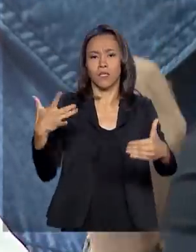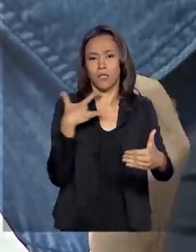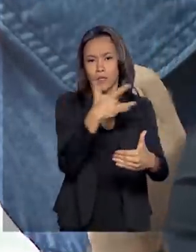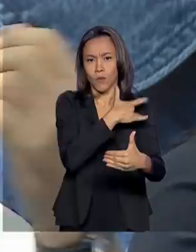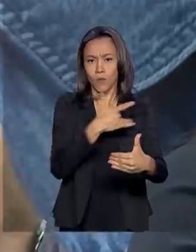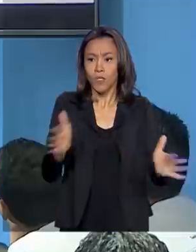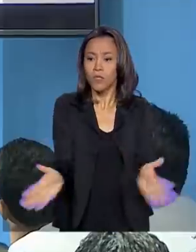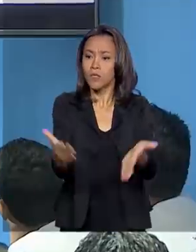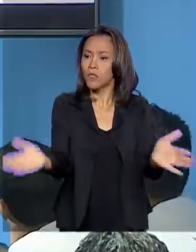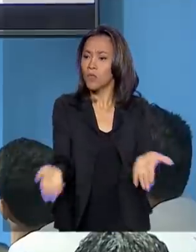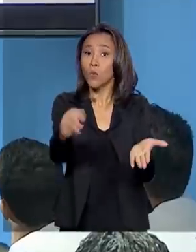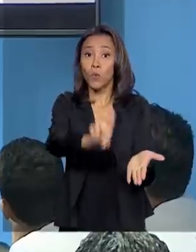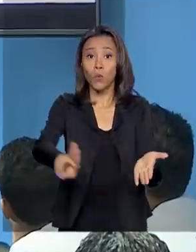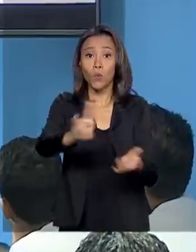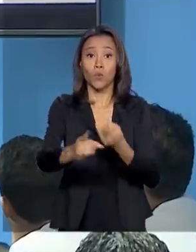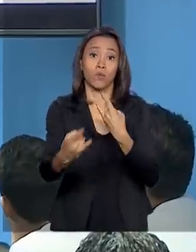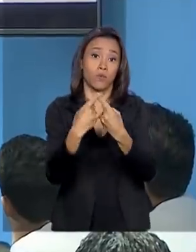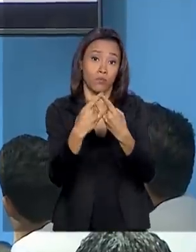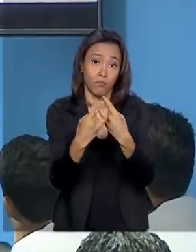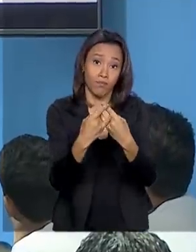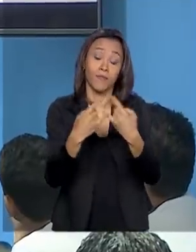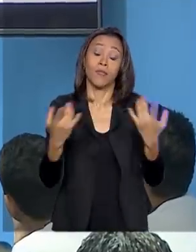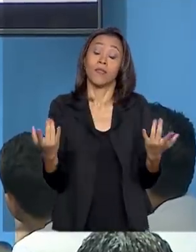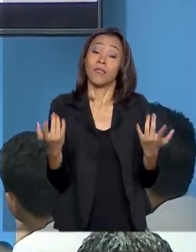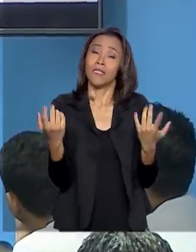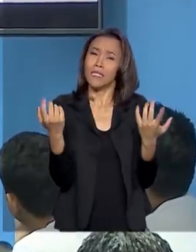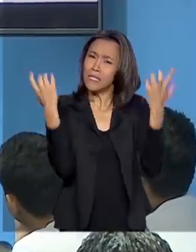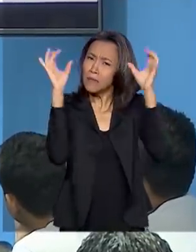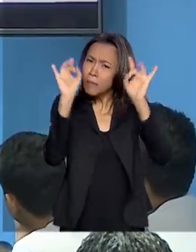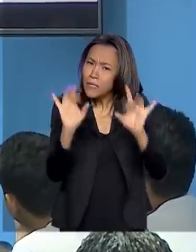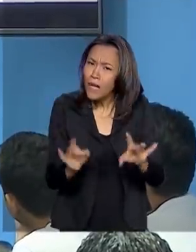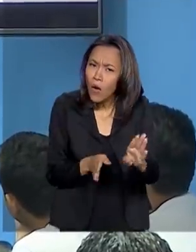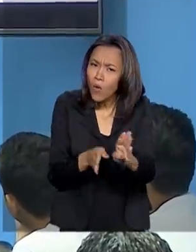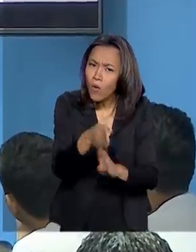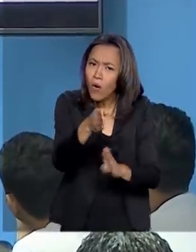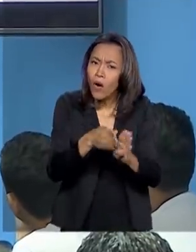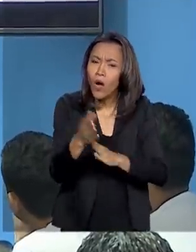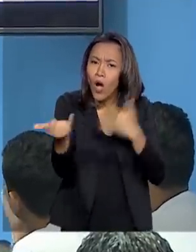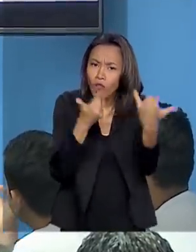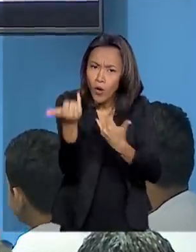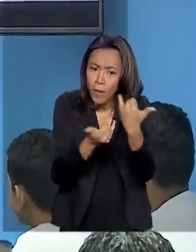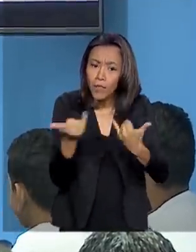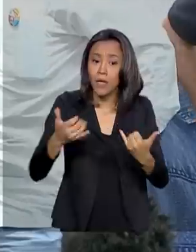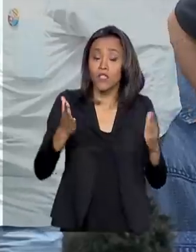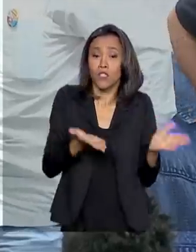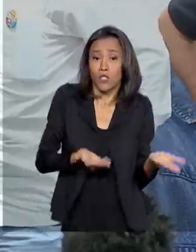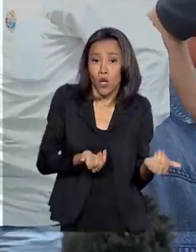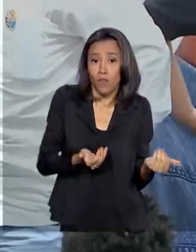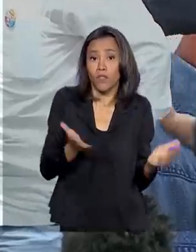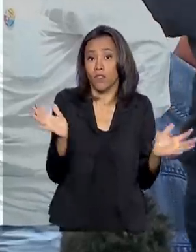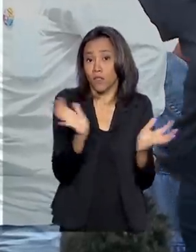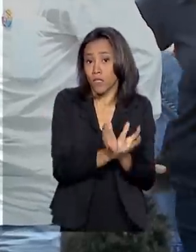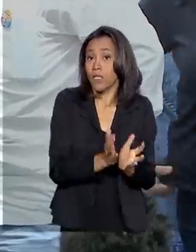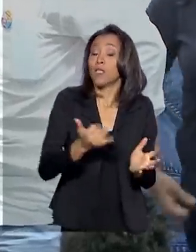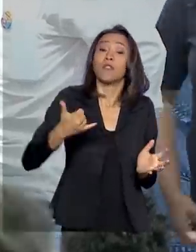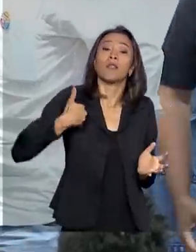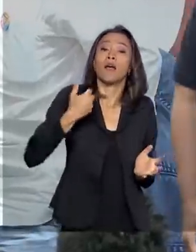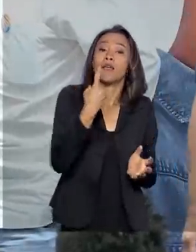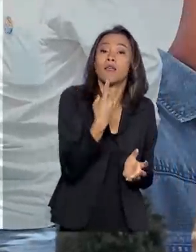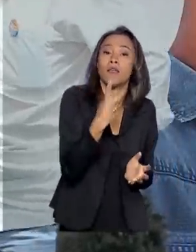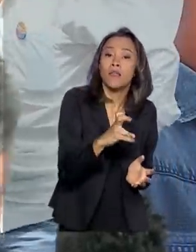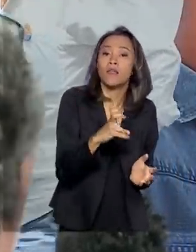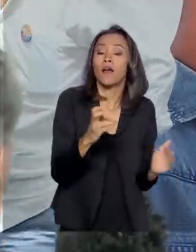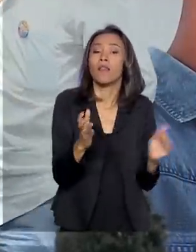de preservativos e informar, em especial, jovens entre 15 e 29 anos sobre os riscos e